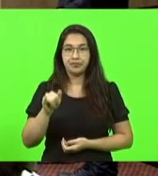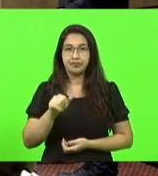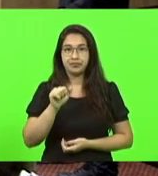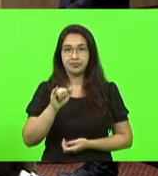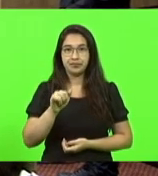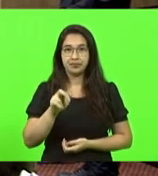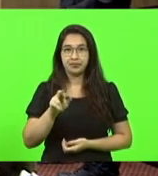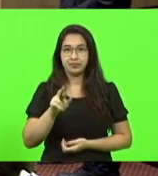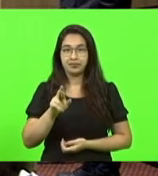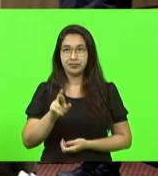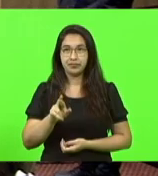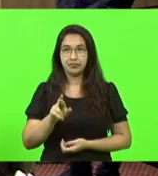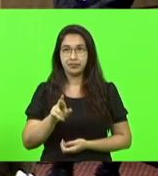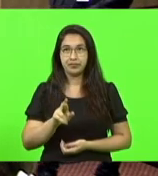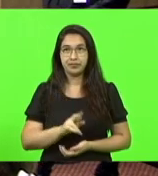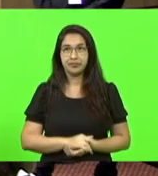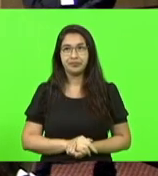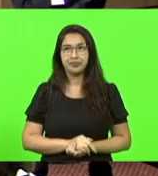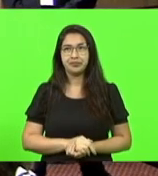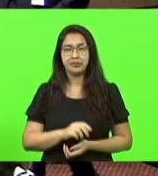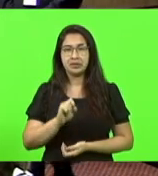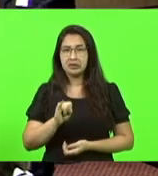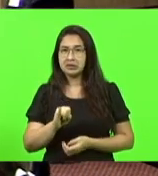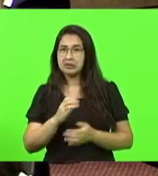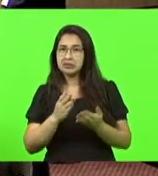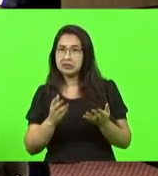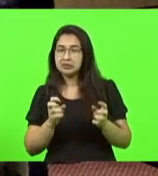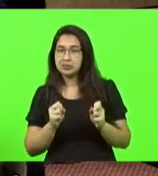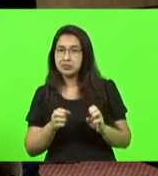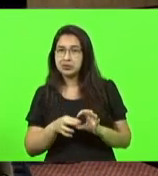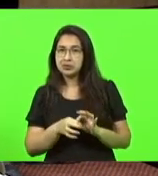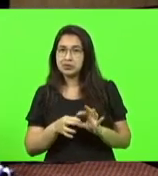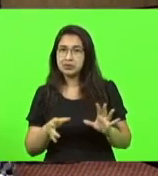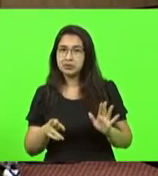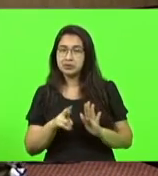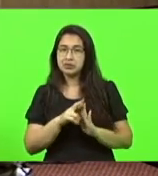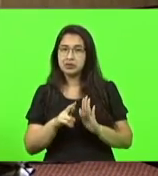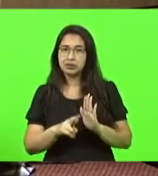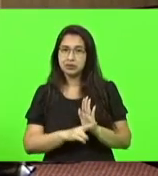Se vossa excelência me permitisse, se o regimento permitir,